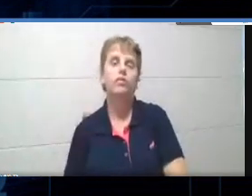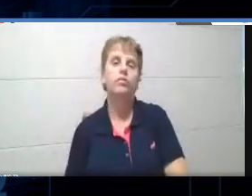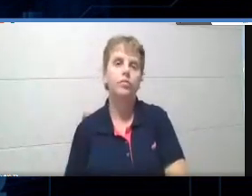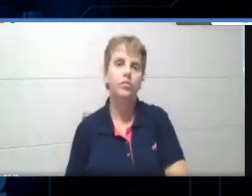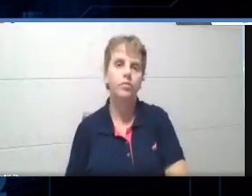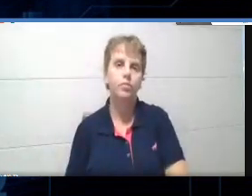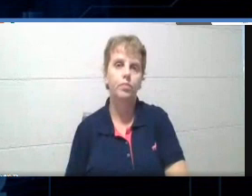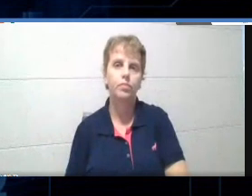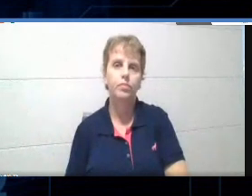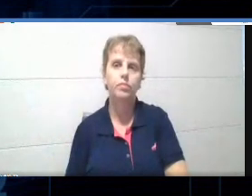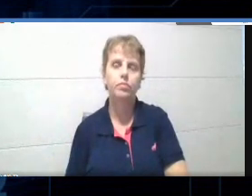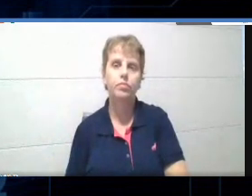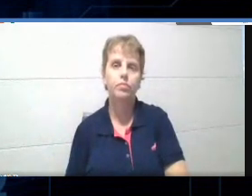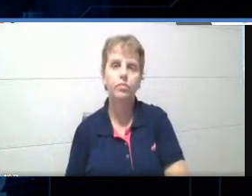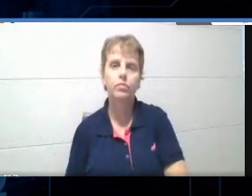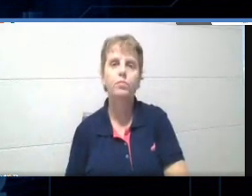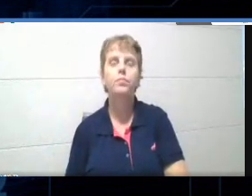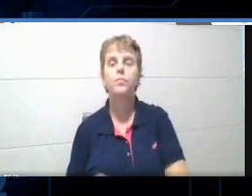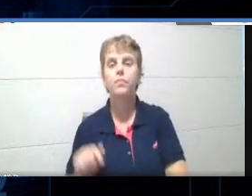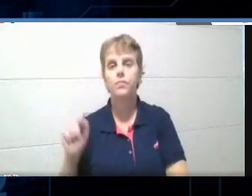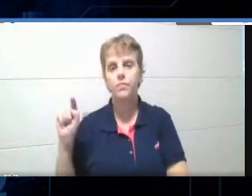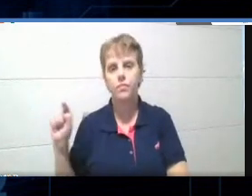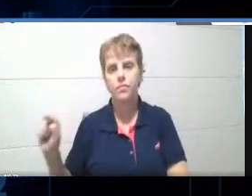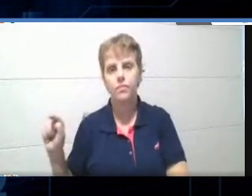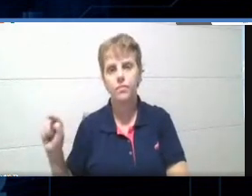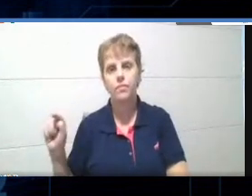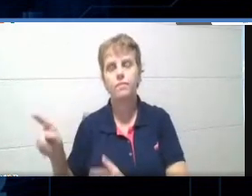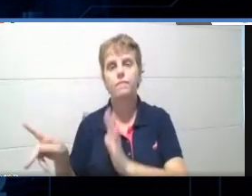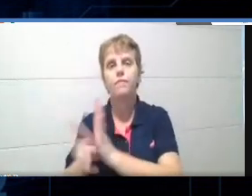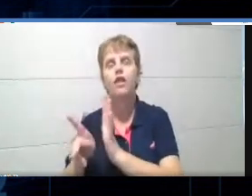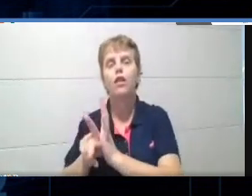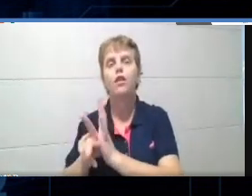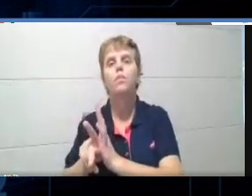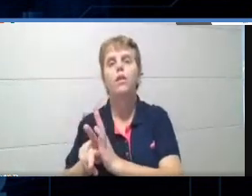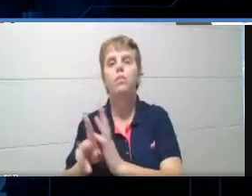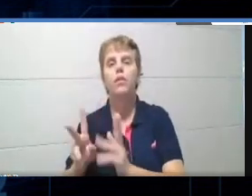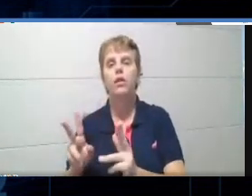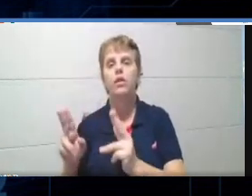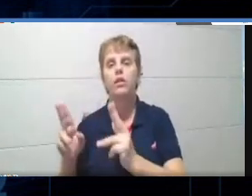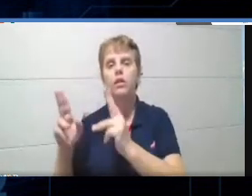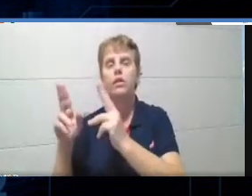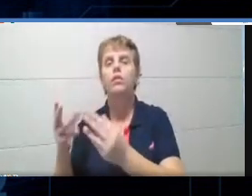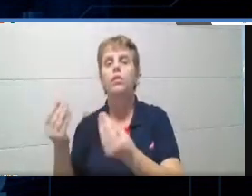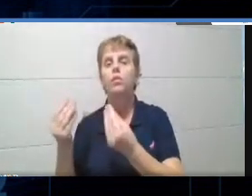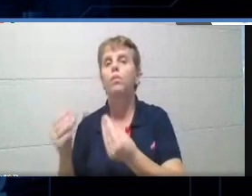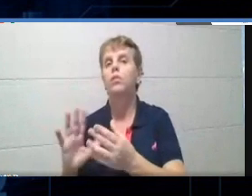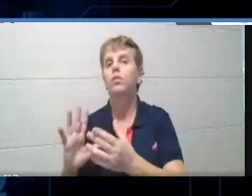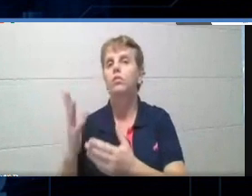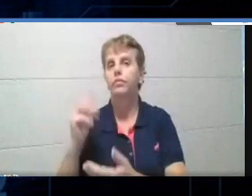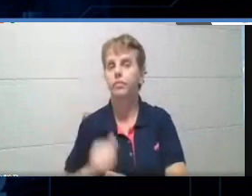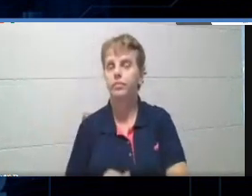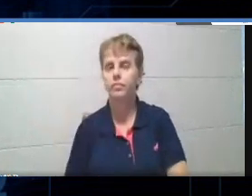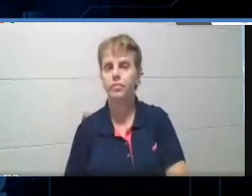Esta página aqui é a página de edição do quiz, tá? Eu vou explicar como que ela funciona.